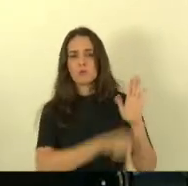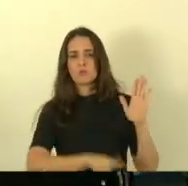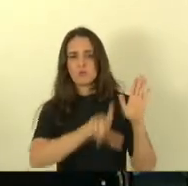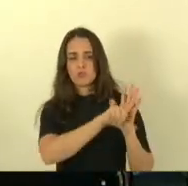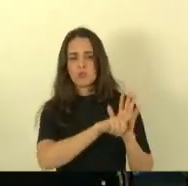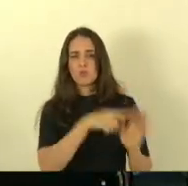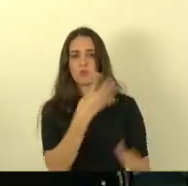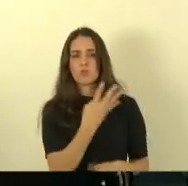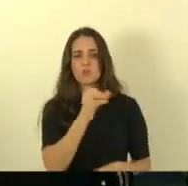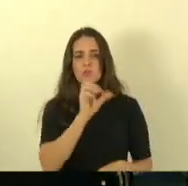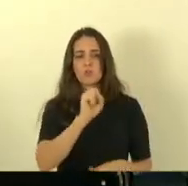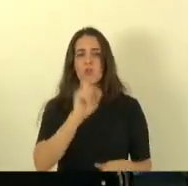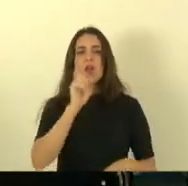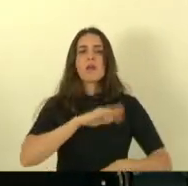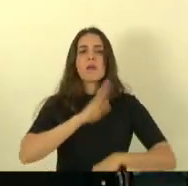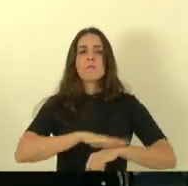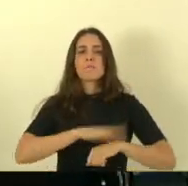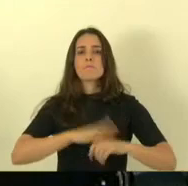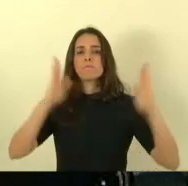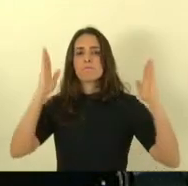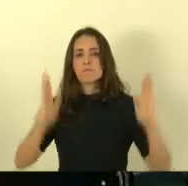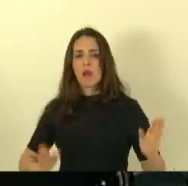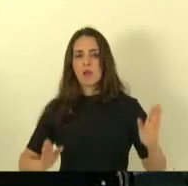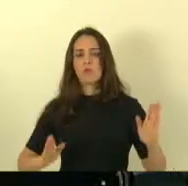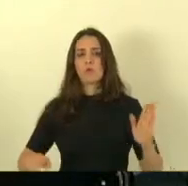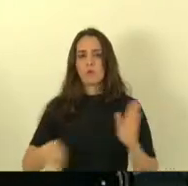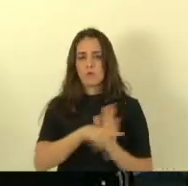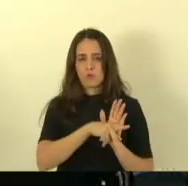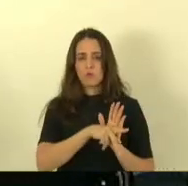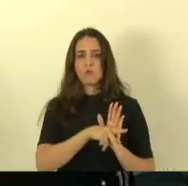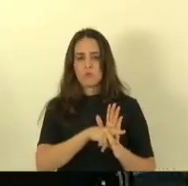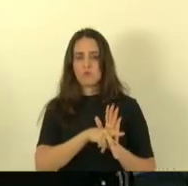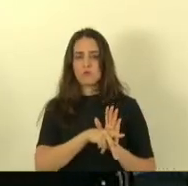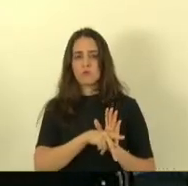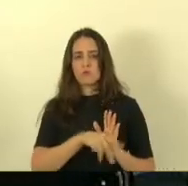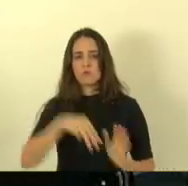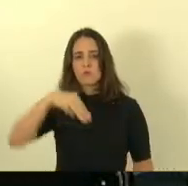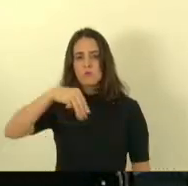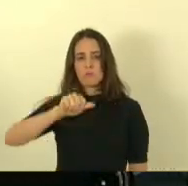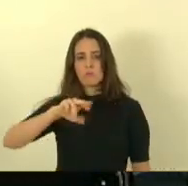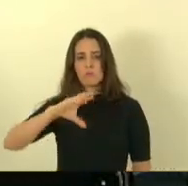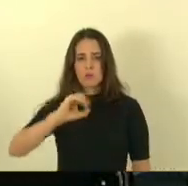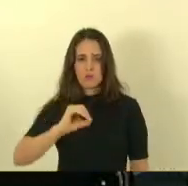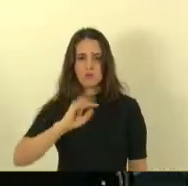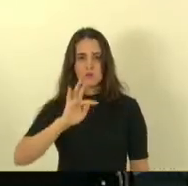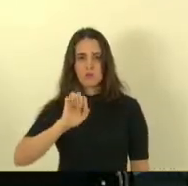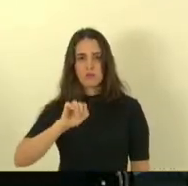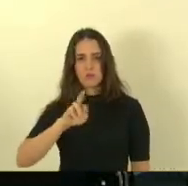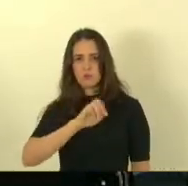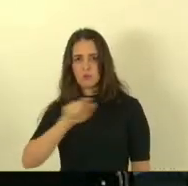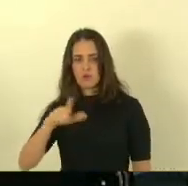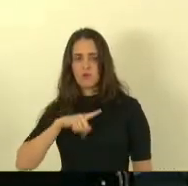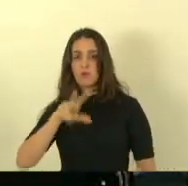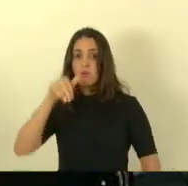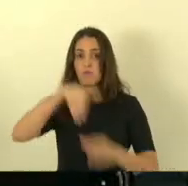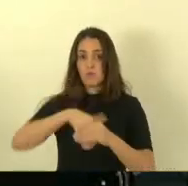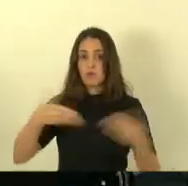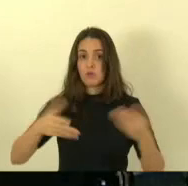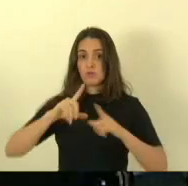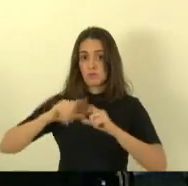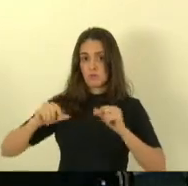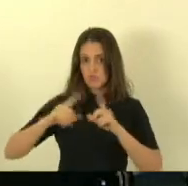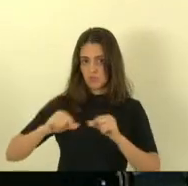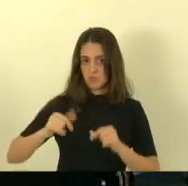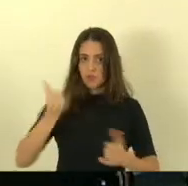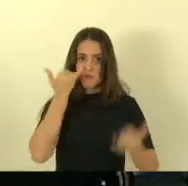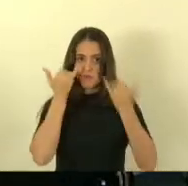como o PL do Marco Temporal que está previsto para ser votada hoje na Câmara dos Deputados em Brasília mais informações sobre tudo que